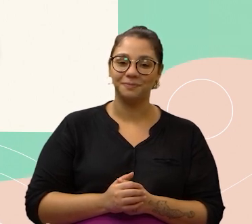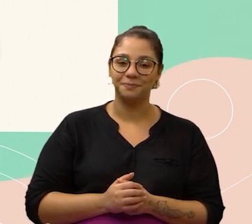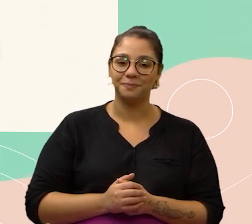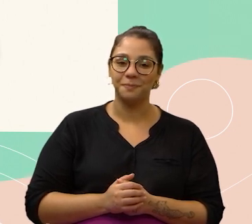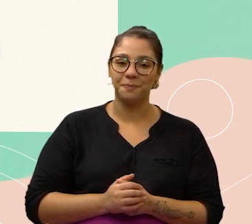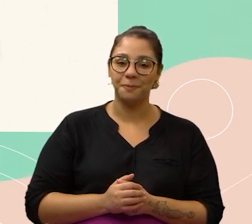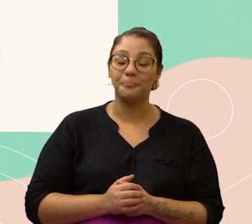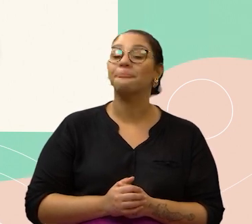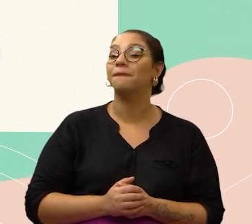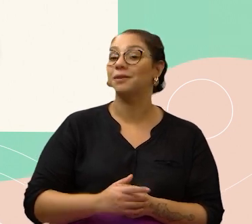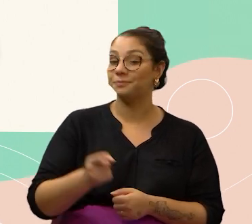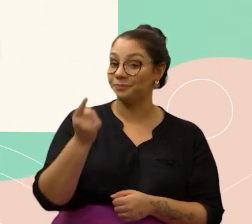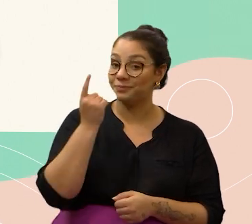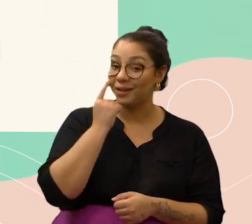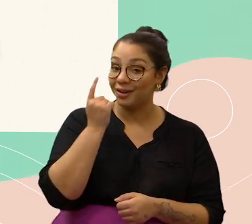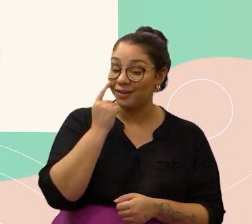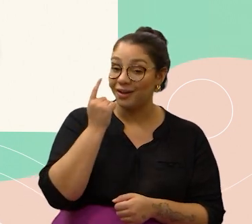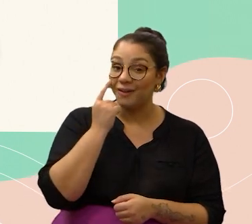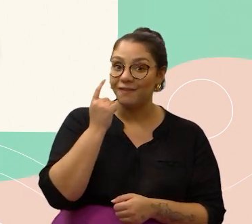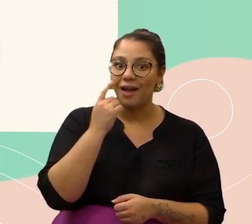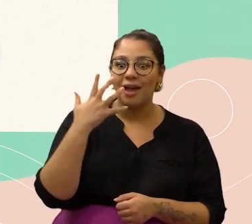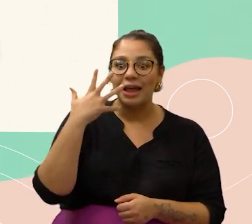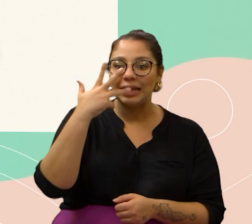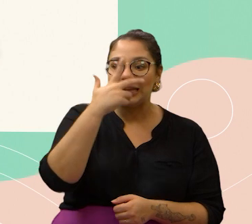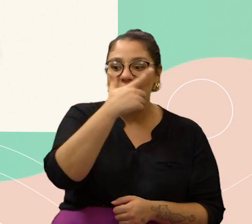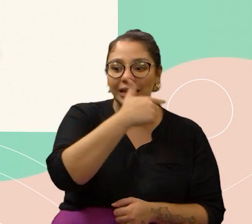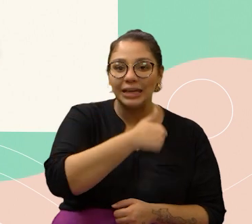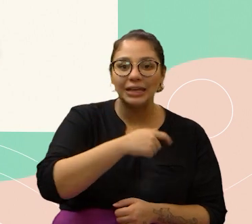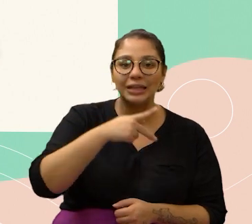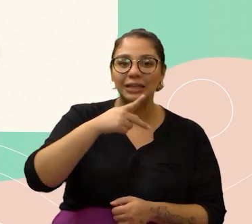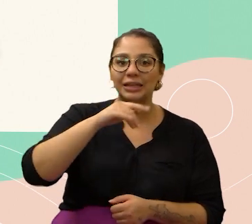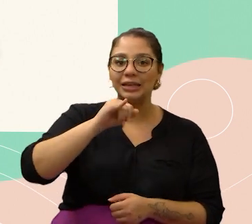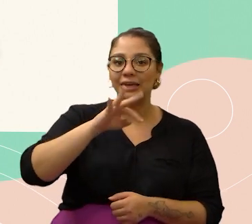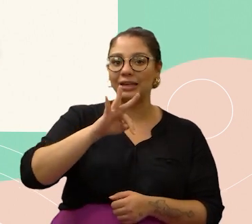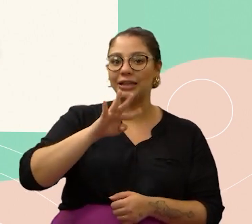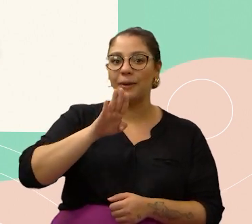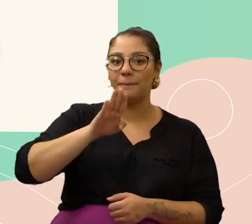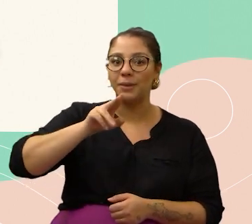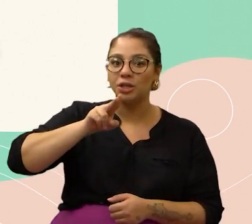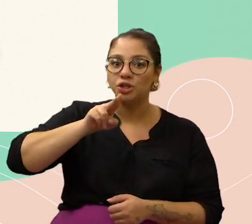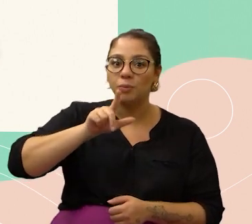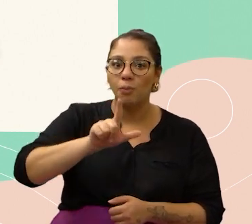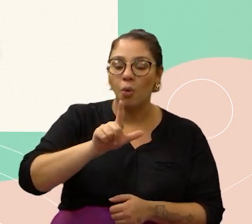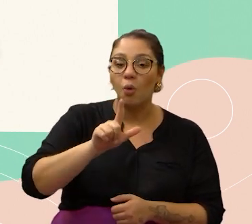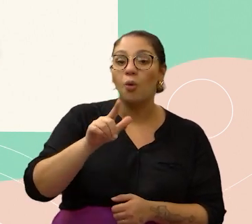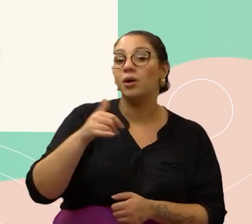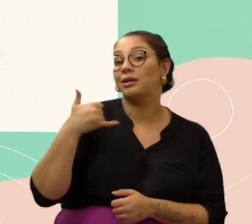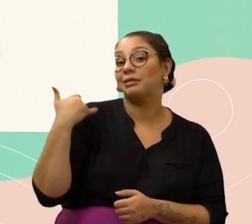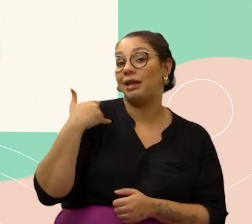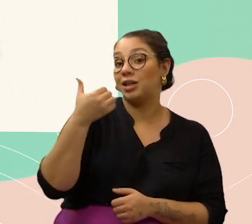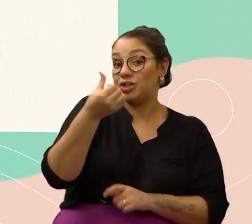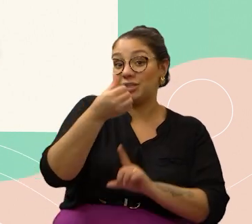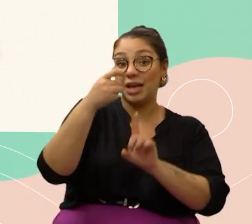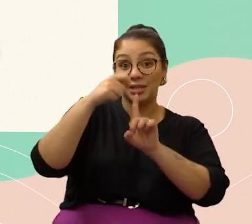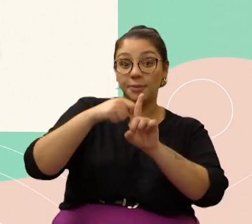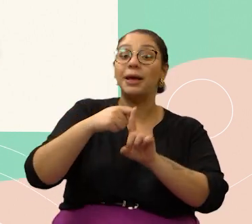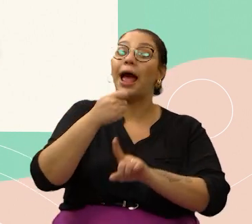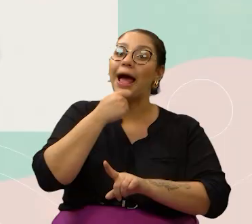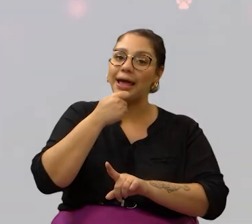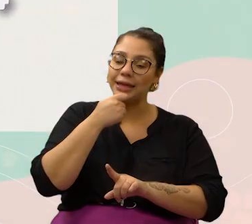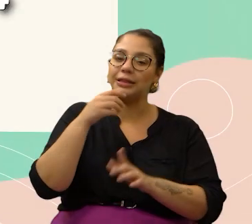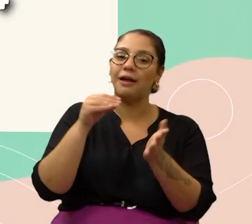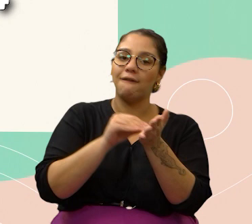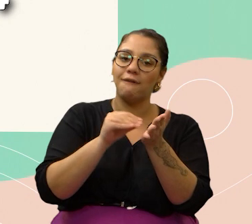pelo telefone 19 9 97 32 53 06.